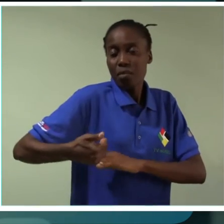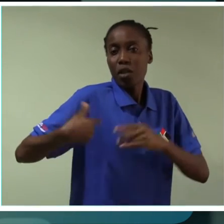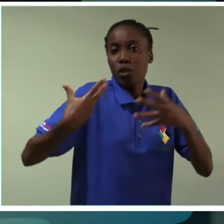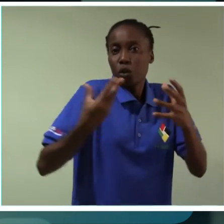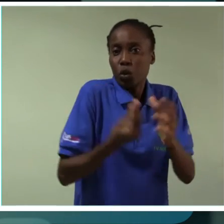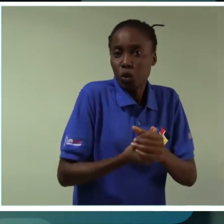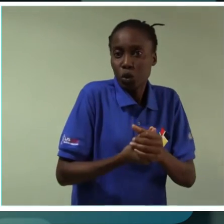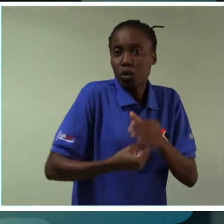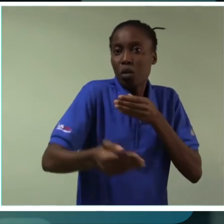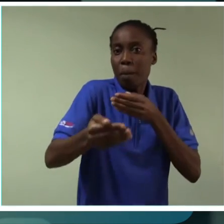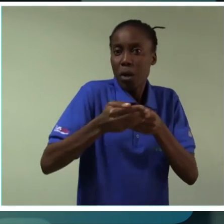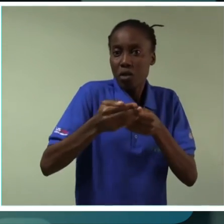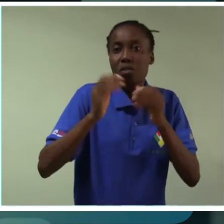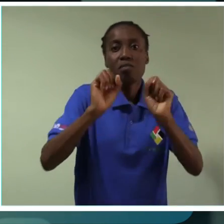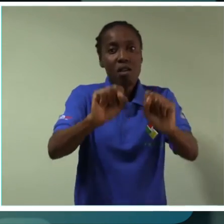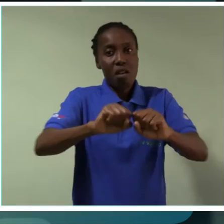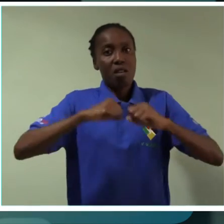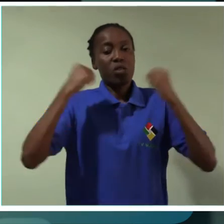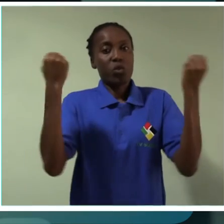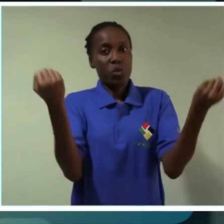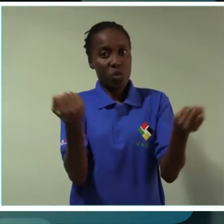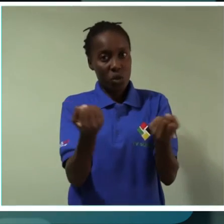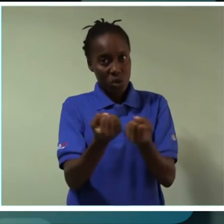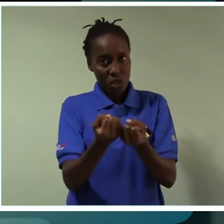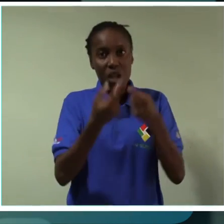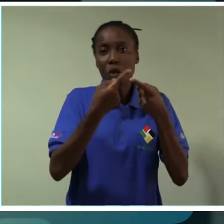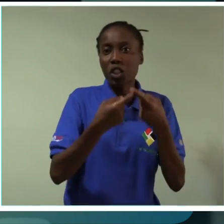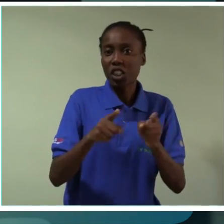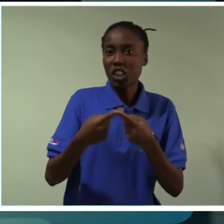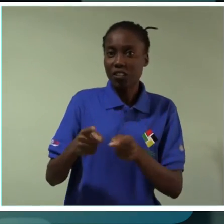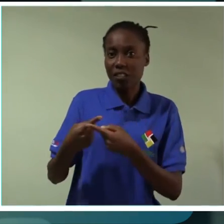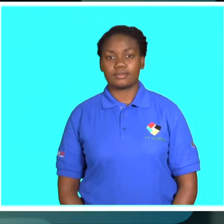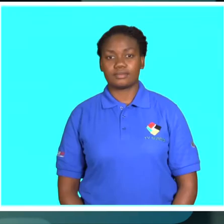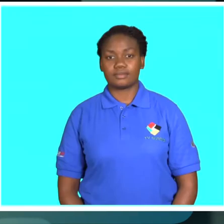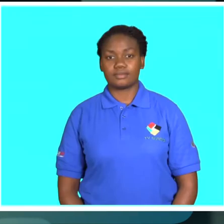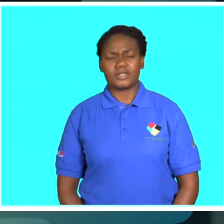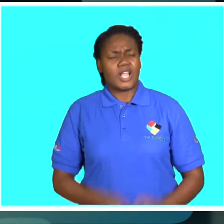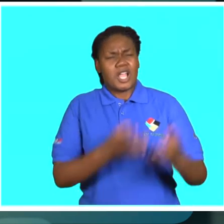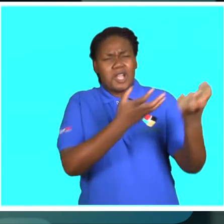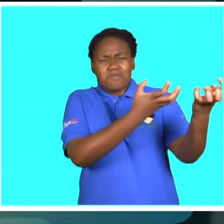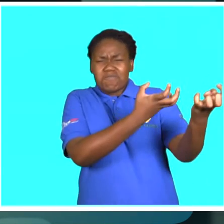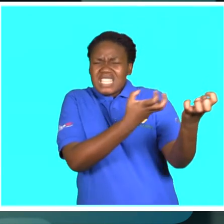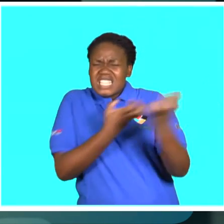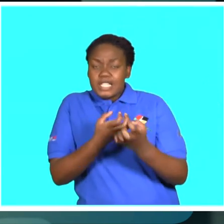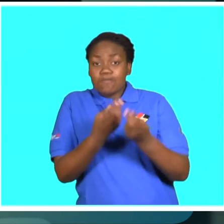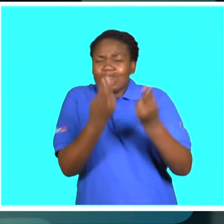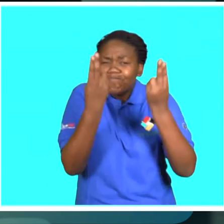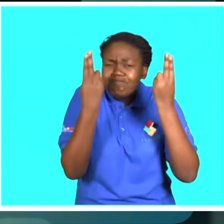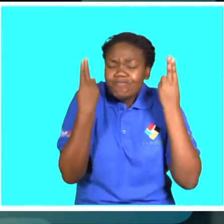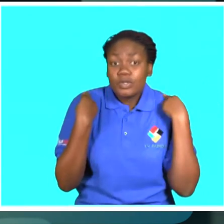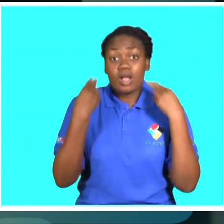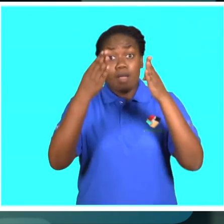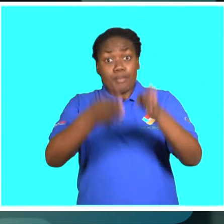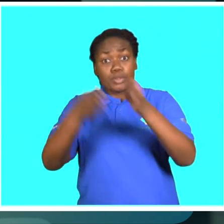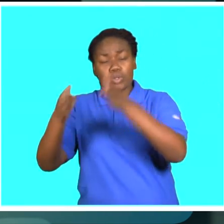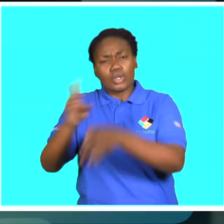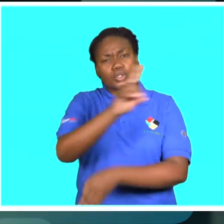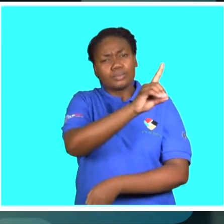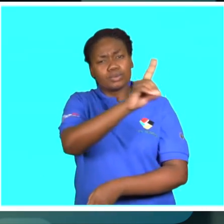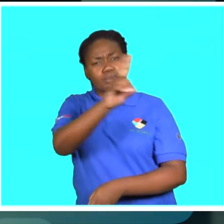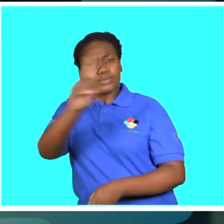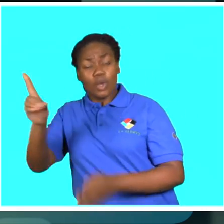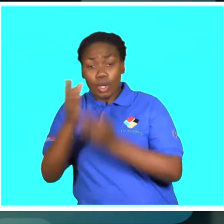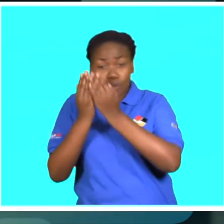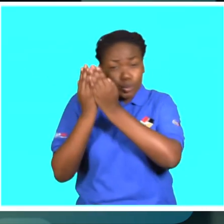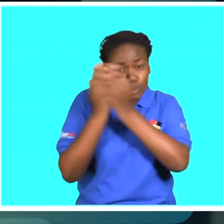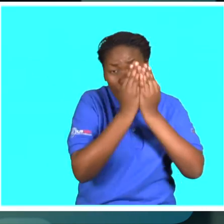nós queremos estar próximos das diferentes associações. O MINET tem um programa de bolsas de